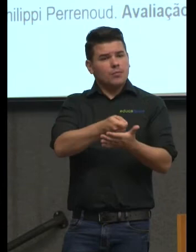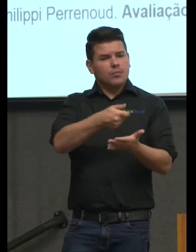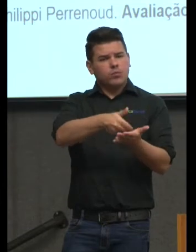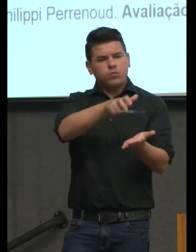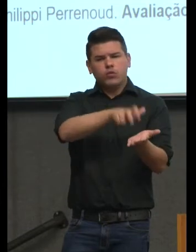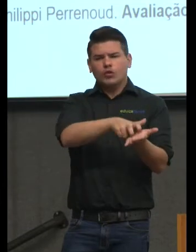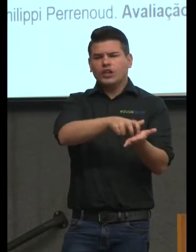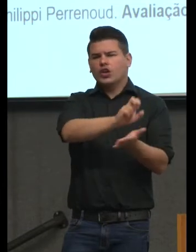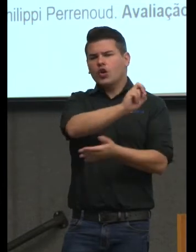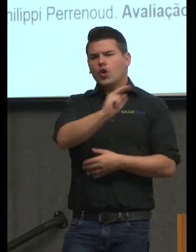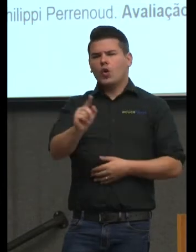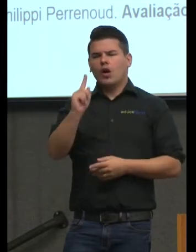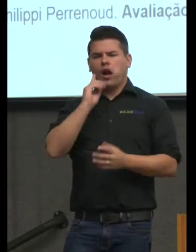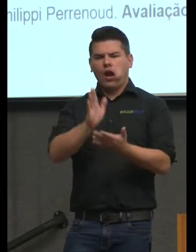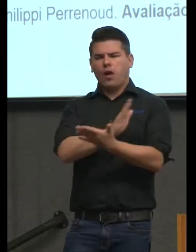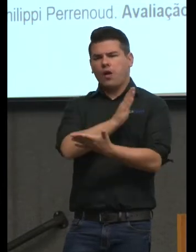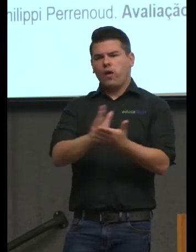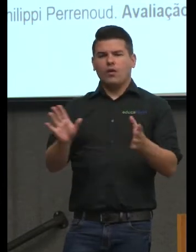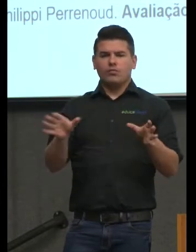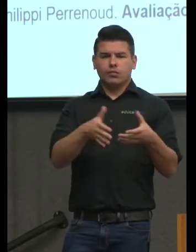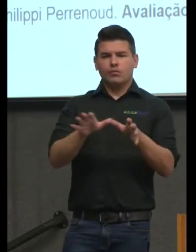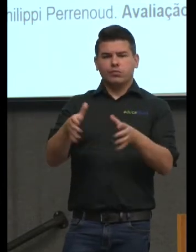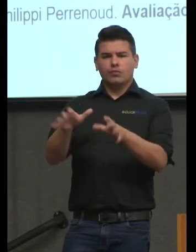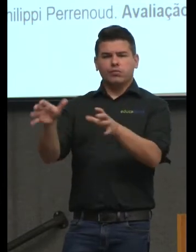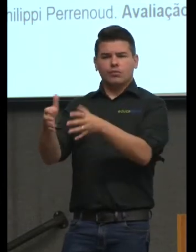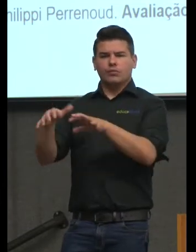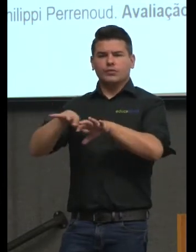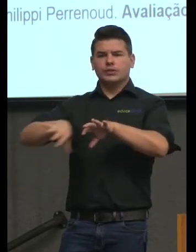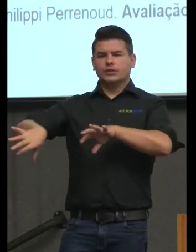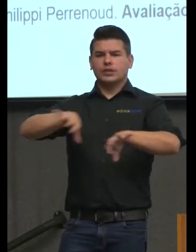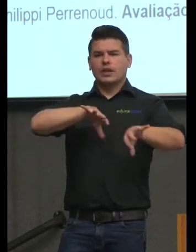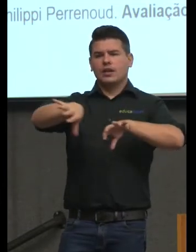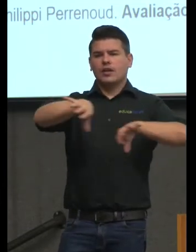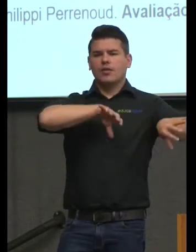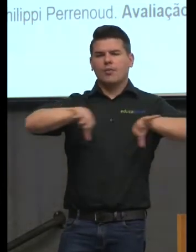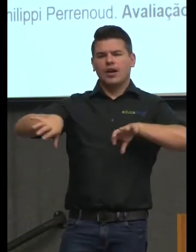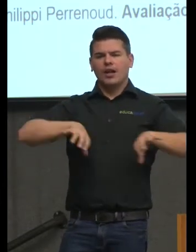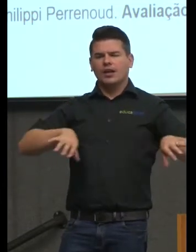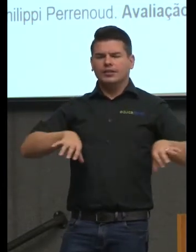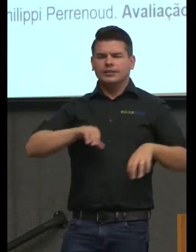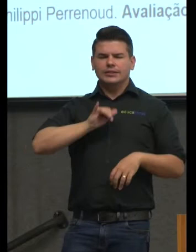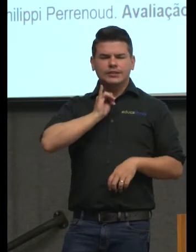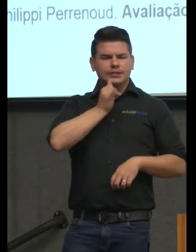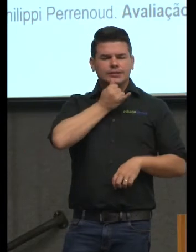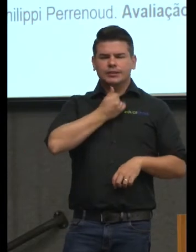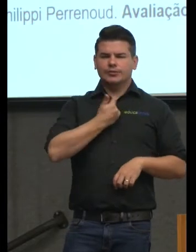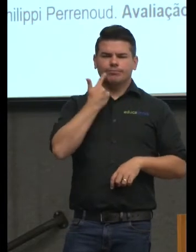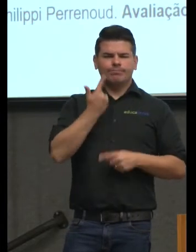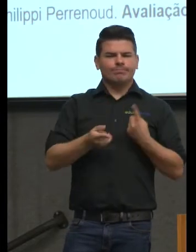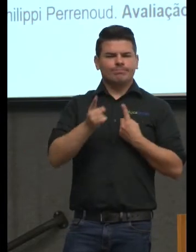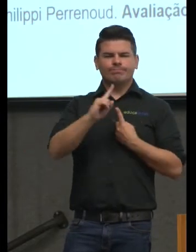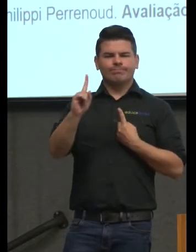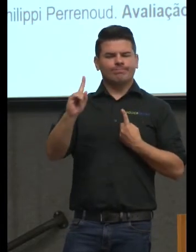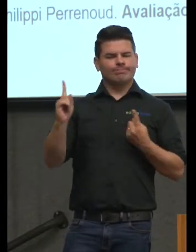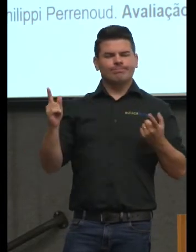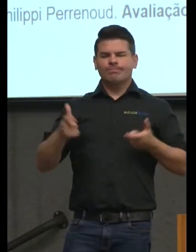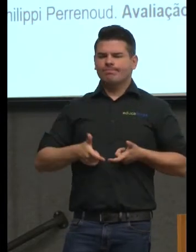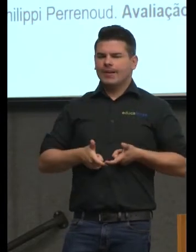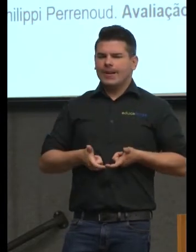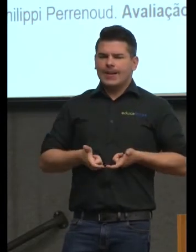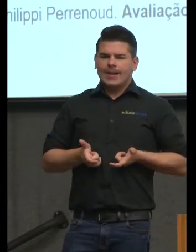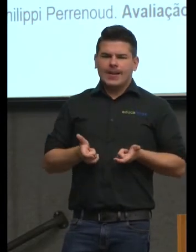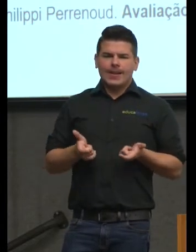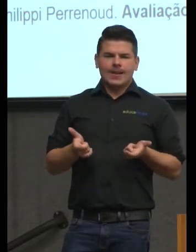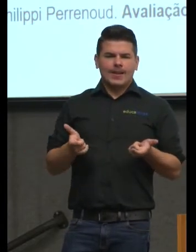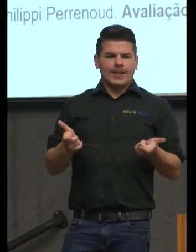classificar a ideia de classificação infelizmente ela vem cada vez mais sendo